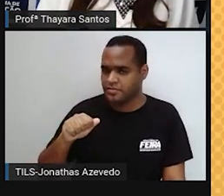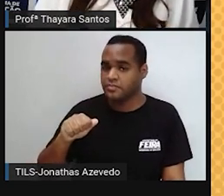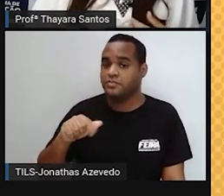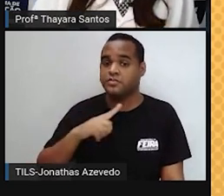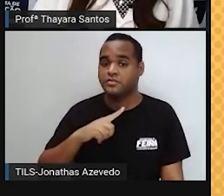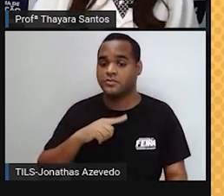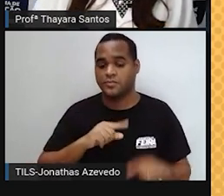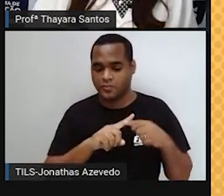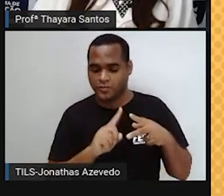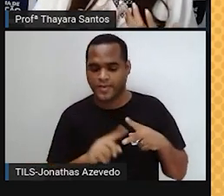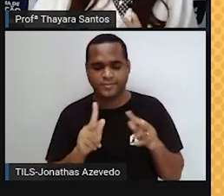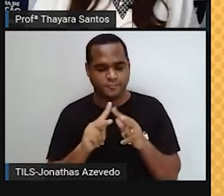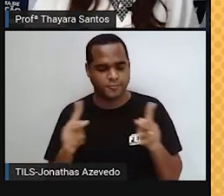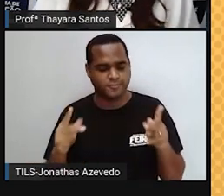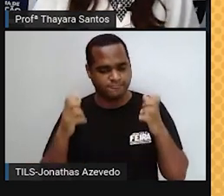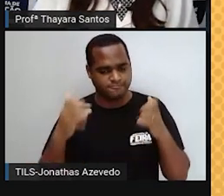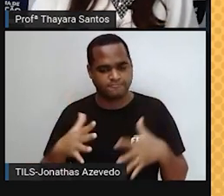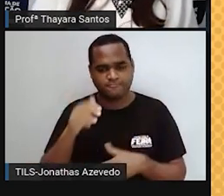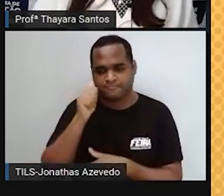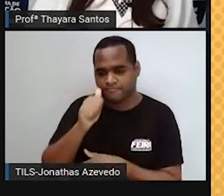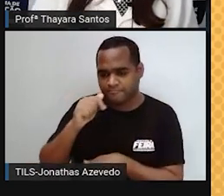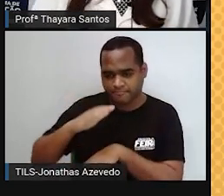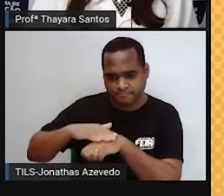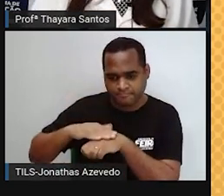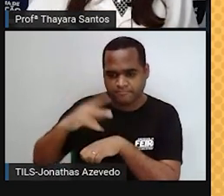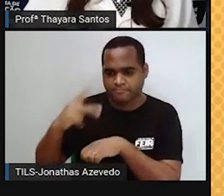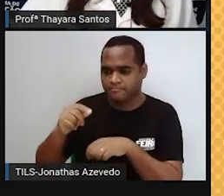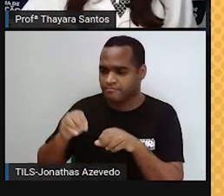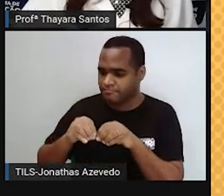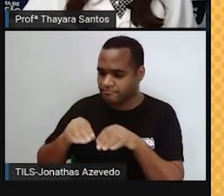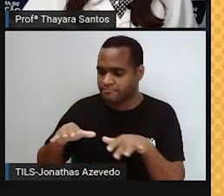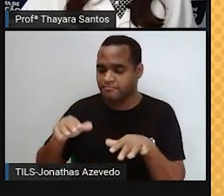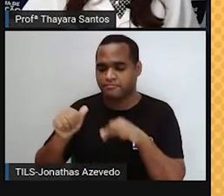femininos são produzidos lá nos ovários.